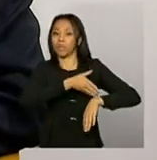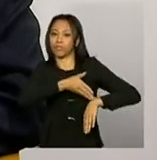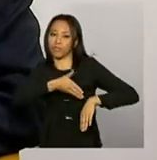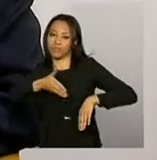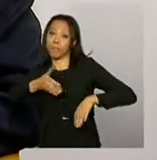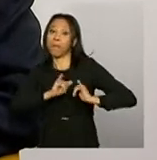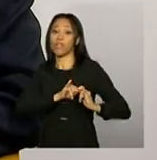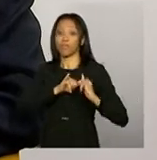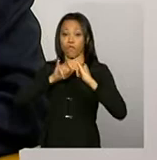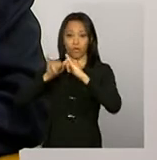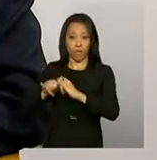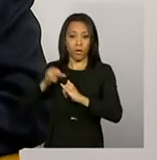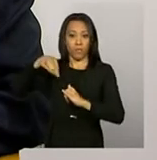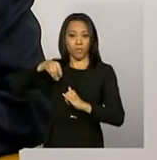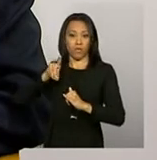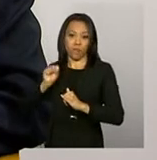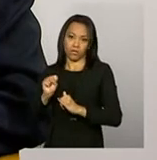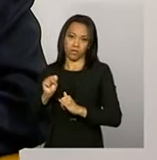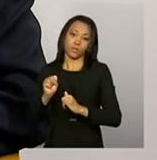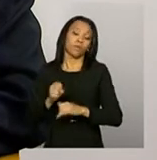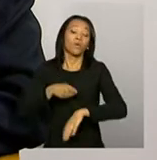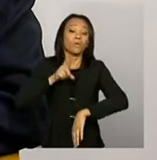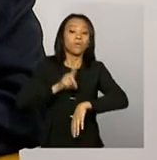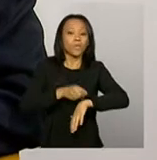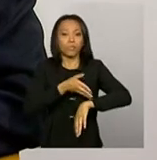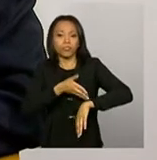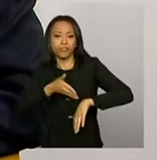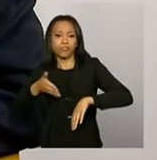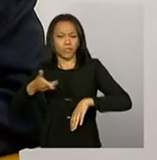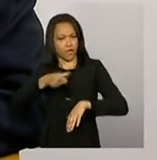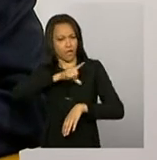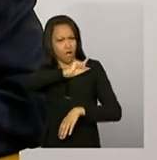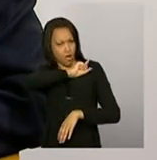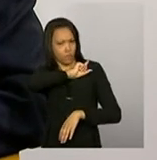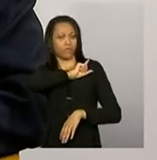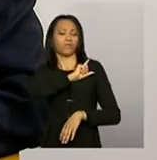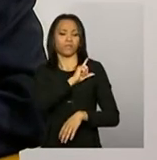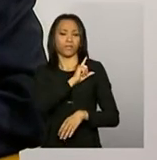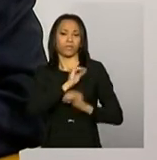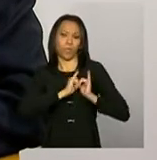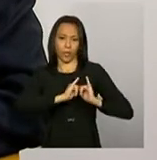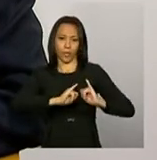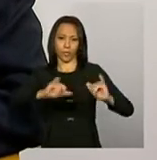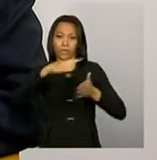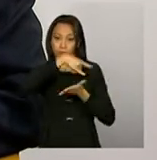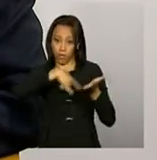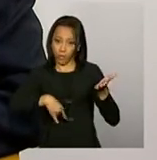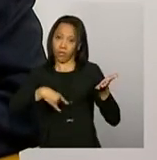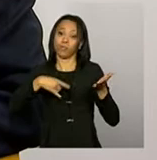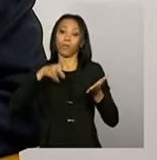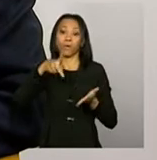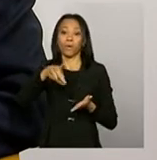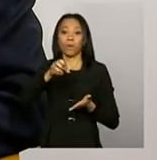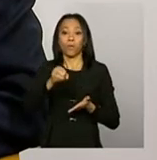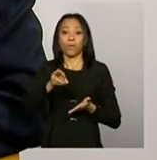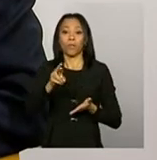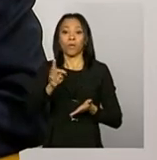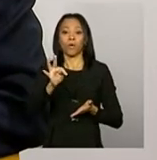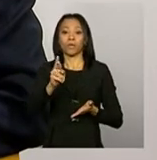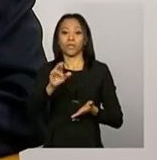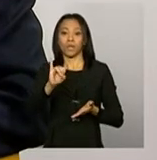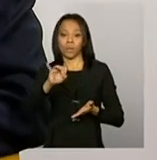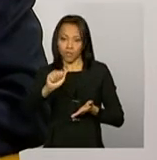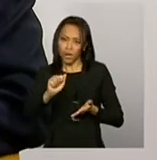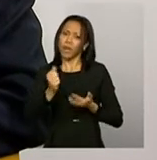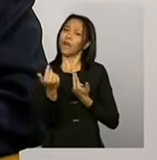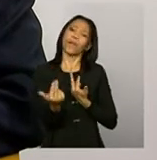Ministério. Os prazos que estavam sendo praticados antes da publicação dessa portaria eram os mesmos prazos da